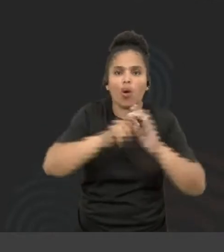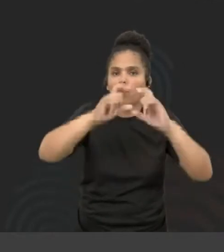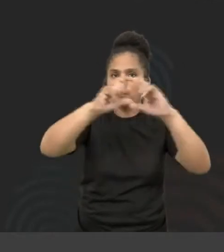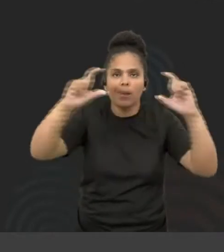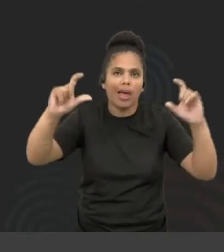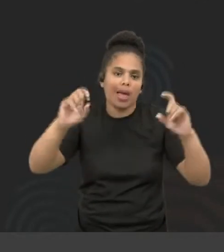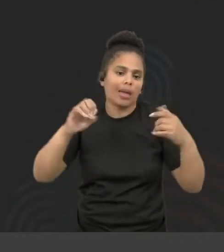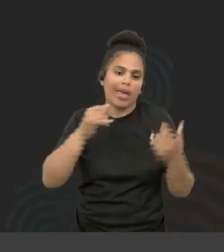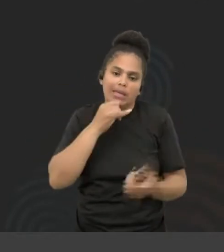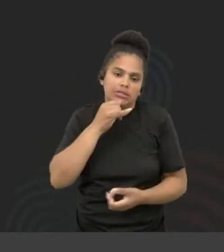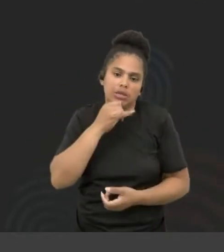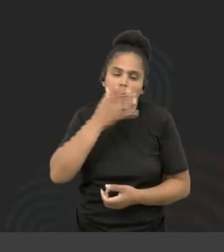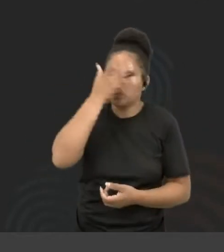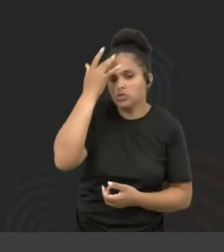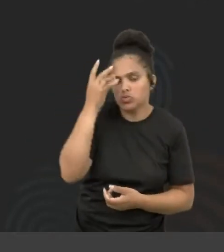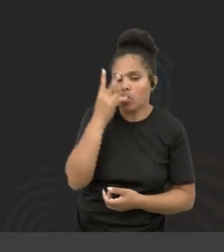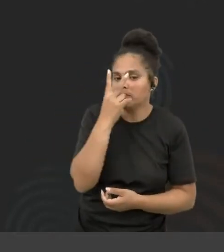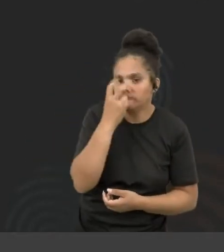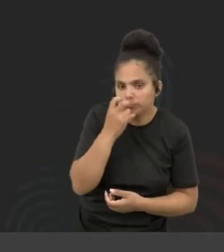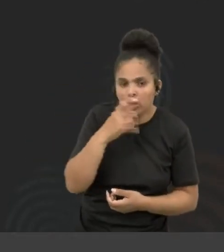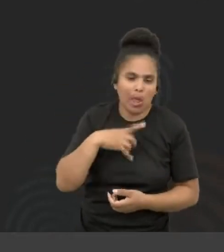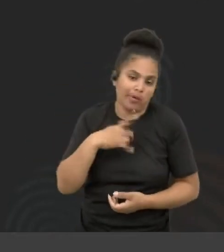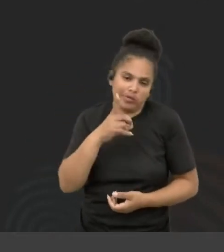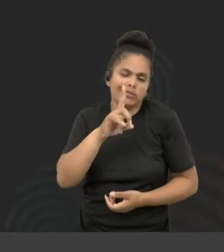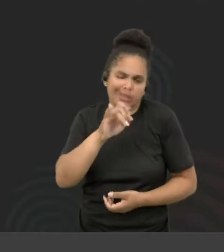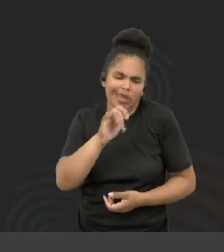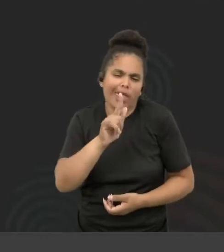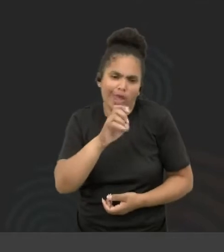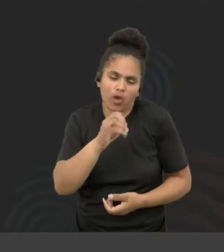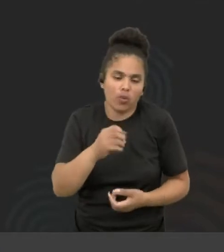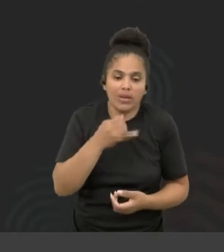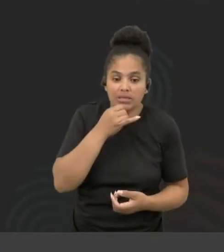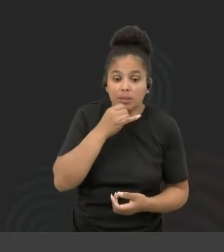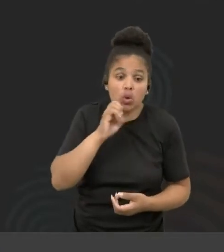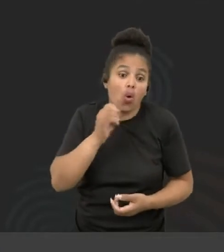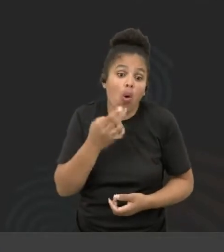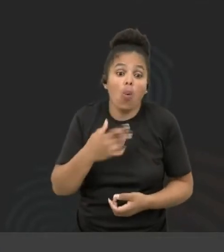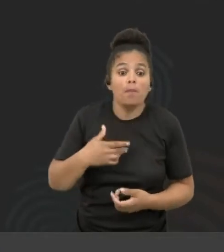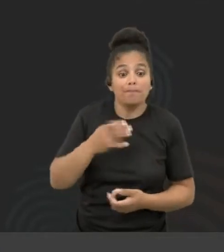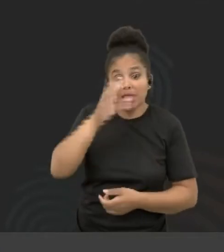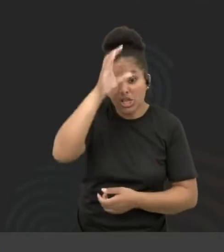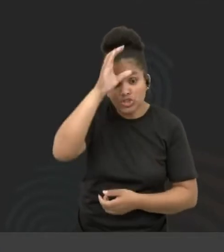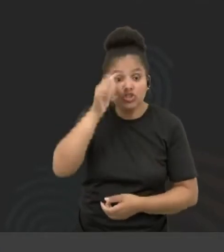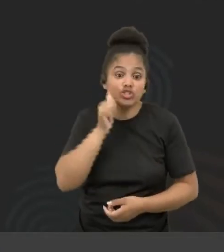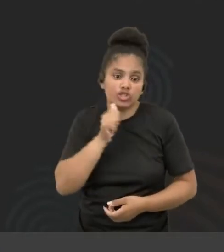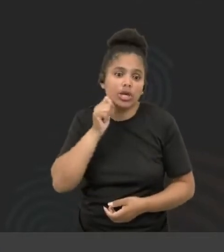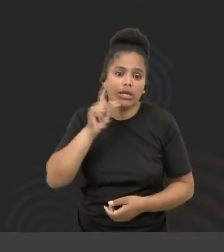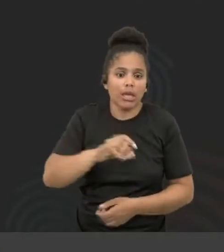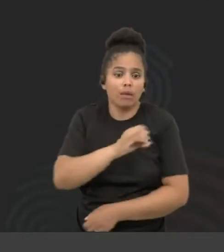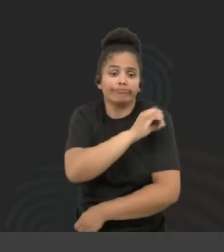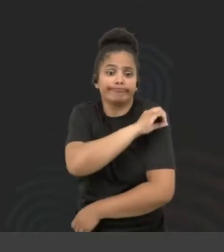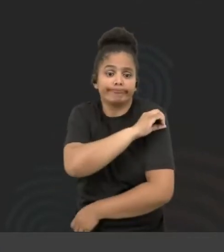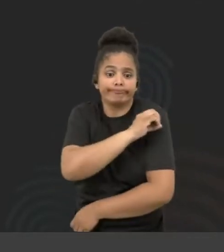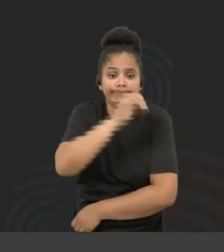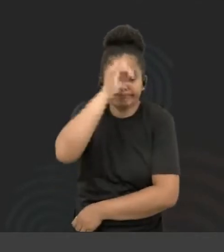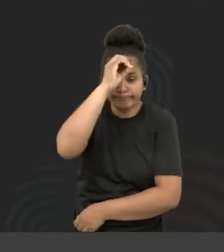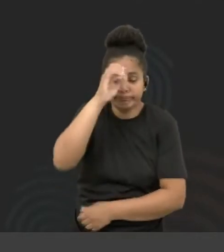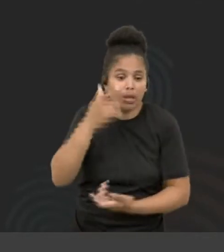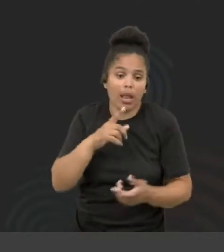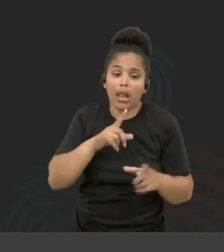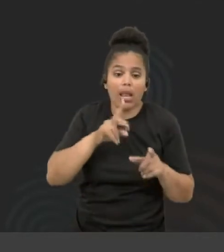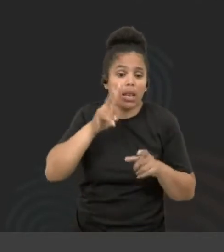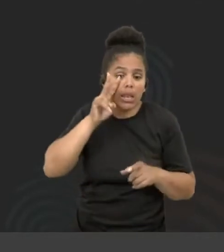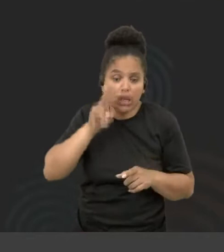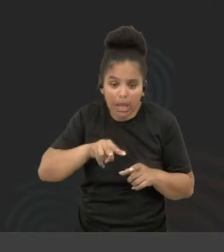enxergam, seja essa pessoa a minha tia que é pouco alfabetizada, seja essa pessoa alguém que está com a pupila dilatada